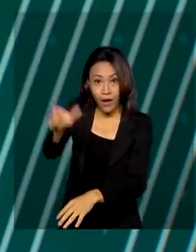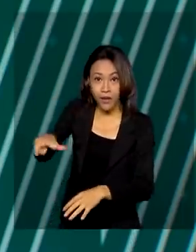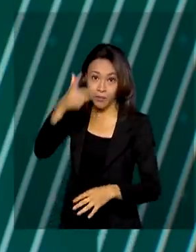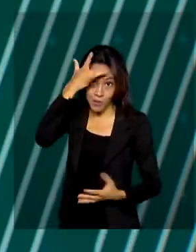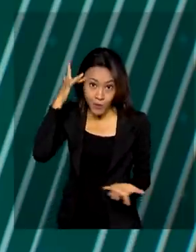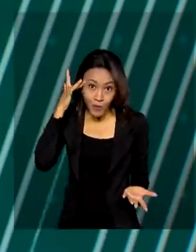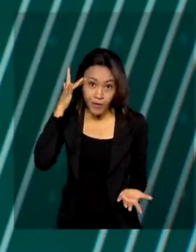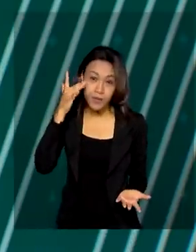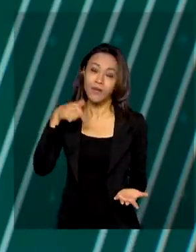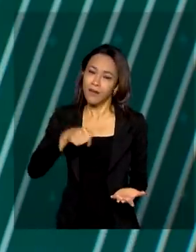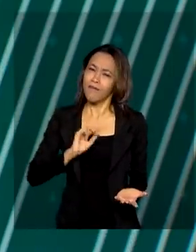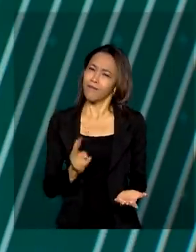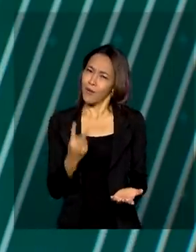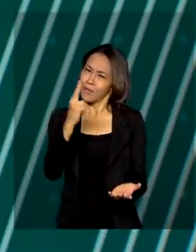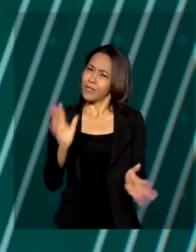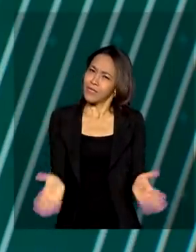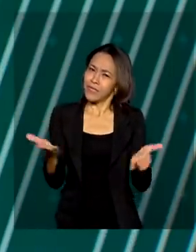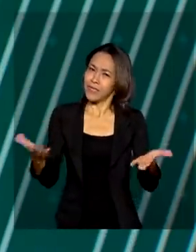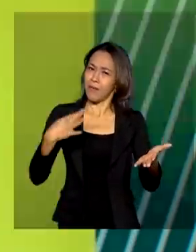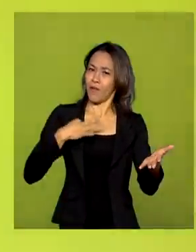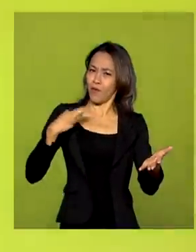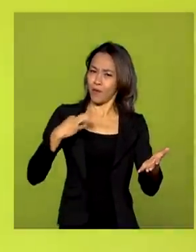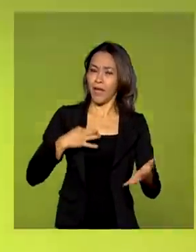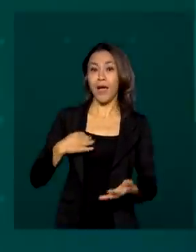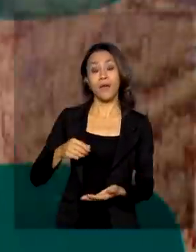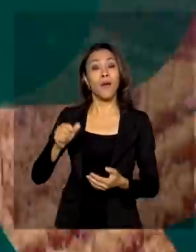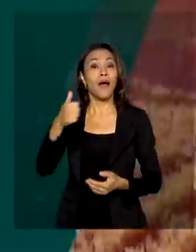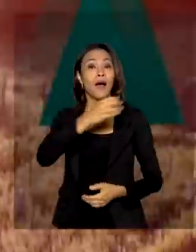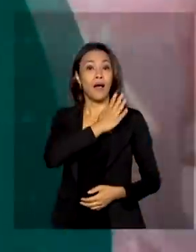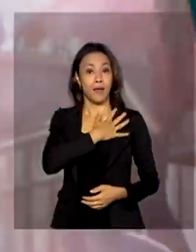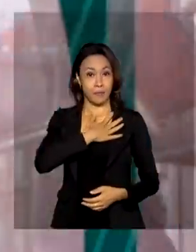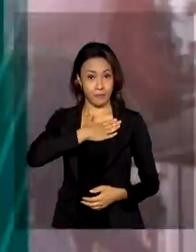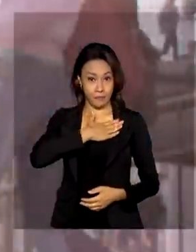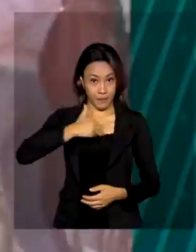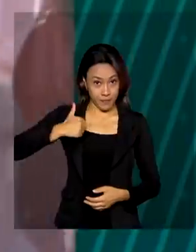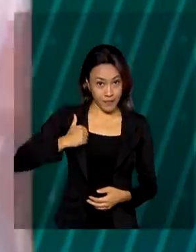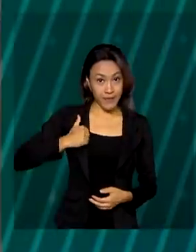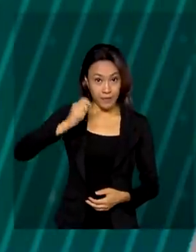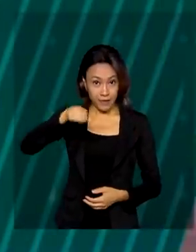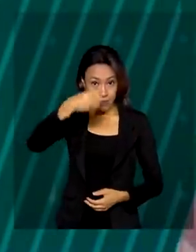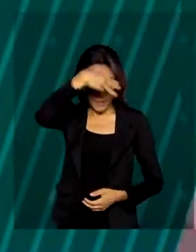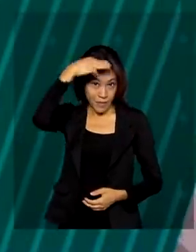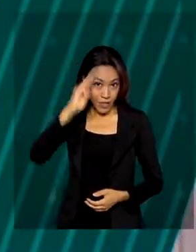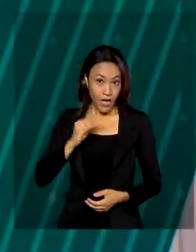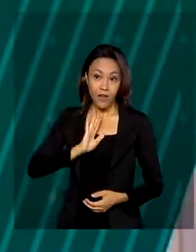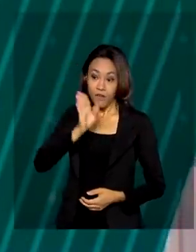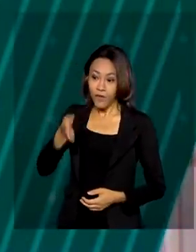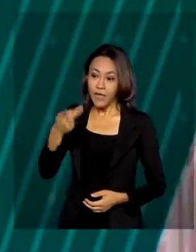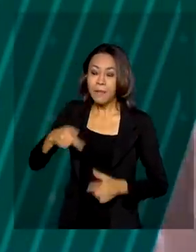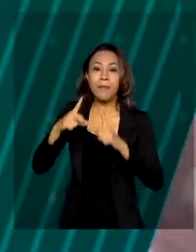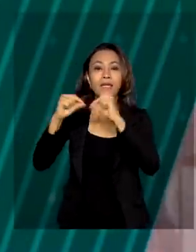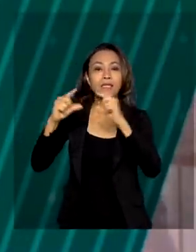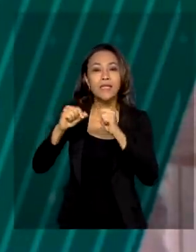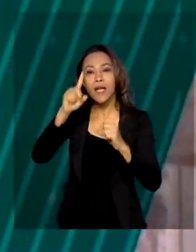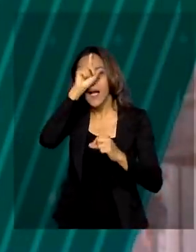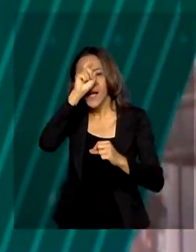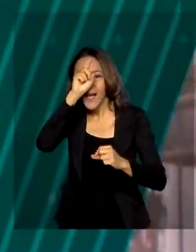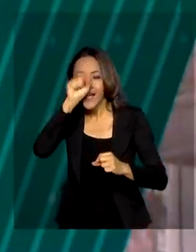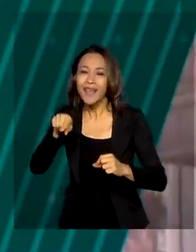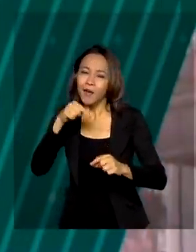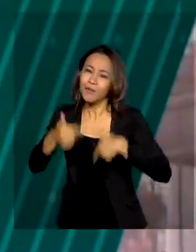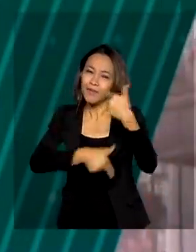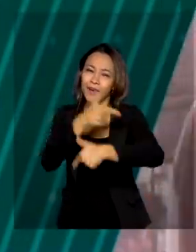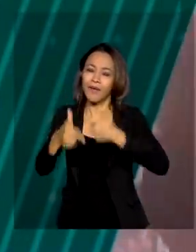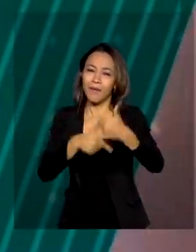valorizar esse trabalho voluntário, a primeira-dama Michele Bolsonaro esteve no Hemocentro de Brasília numa ação do programa Pátria